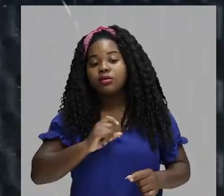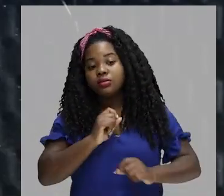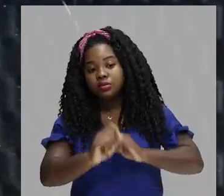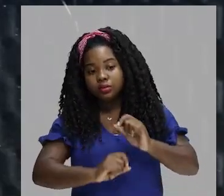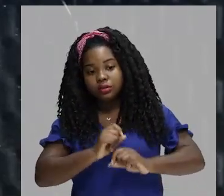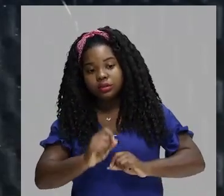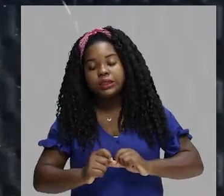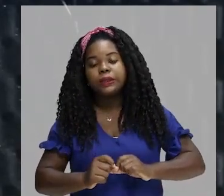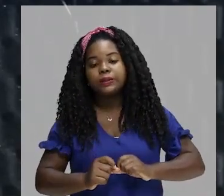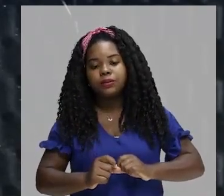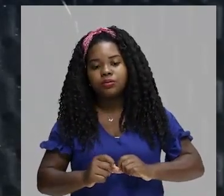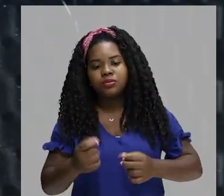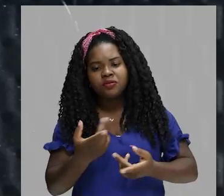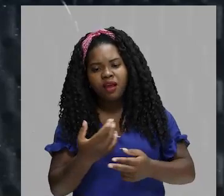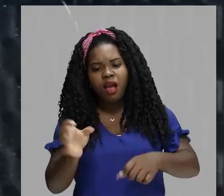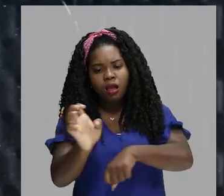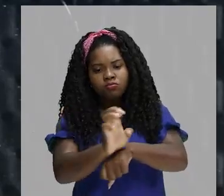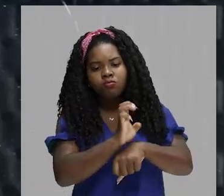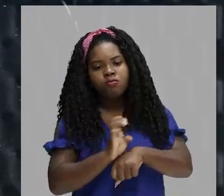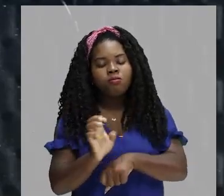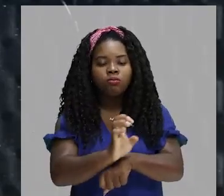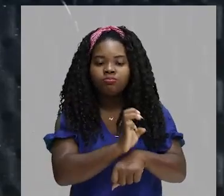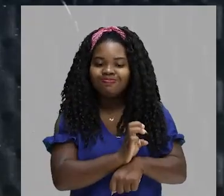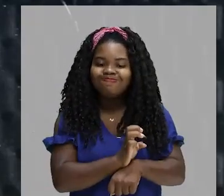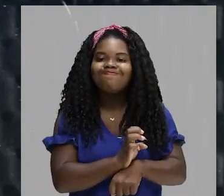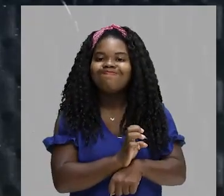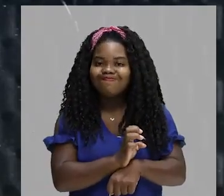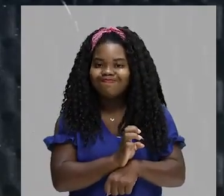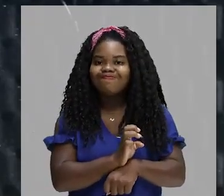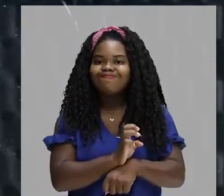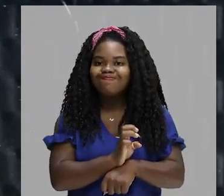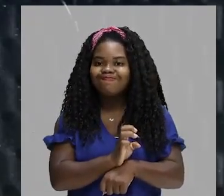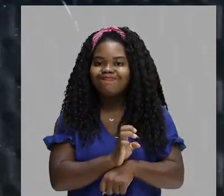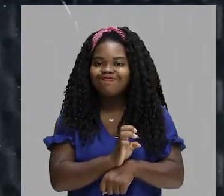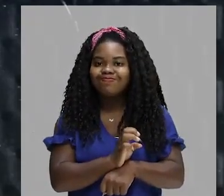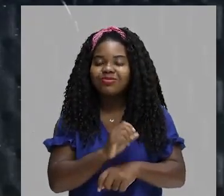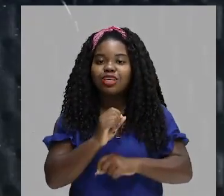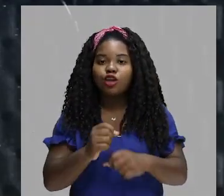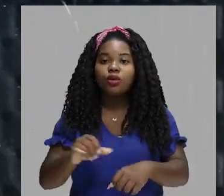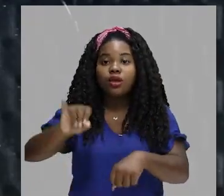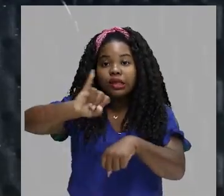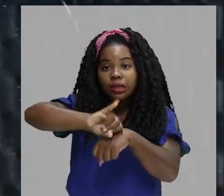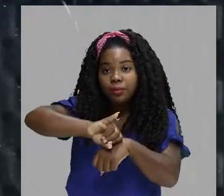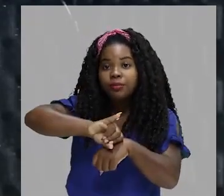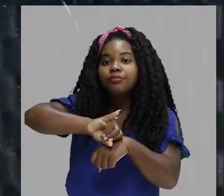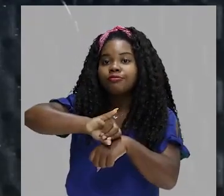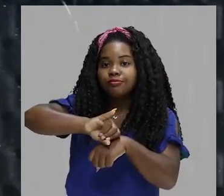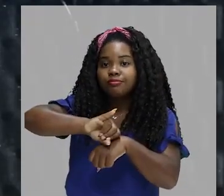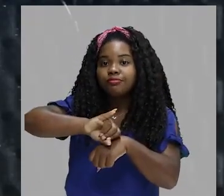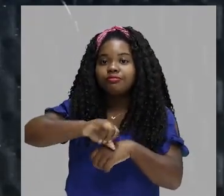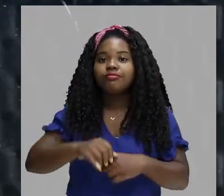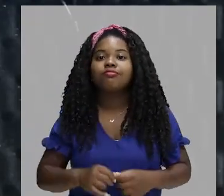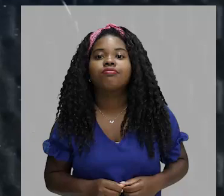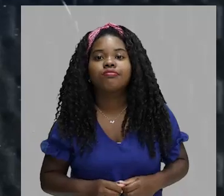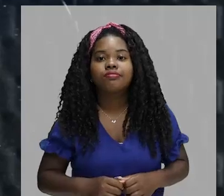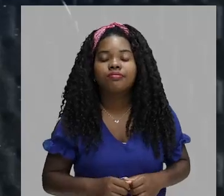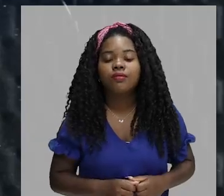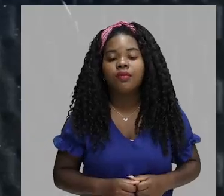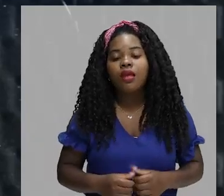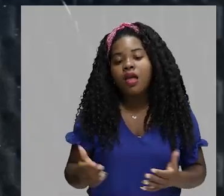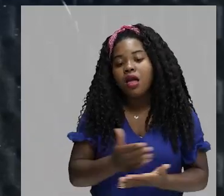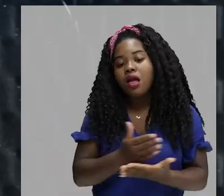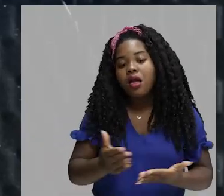a presença de Estados com núcleos urbanos extensos. É o caso da capital do Império Azteca. Alguns